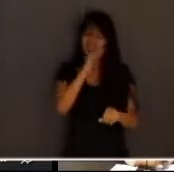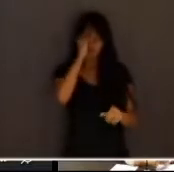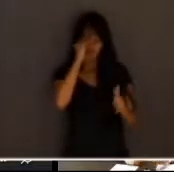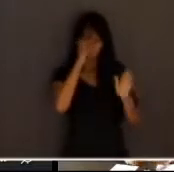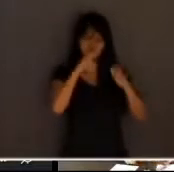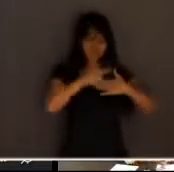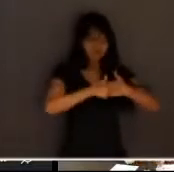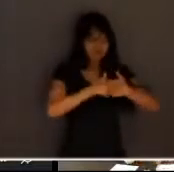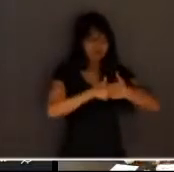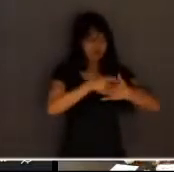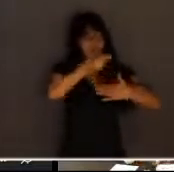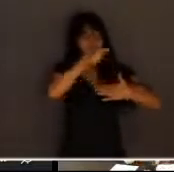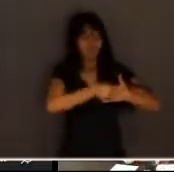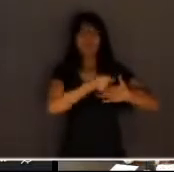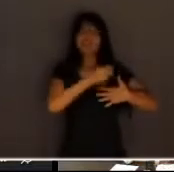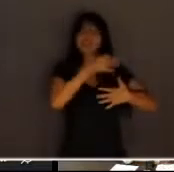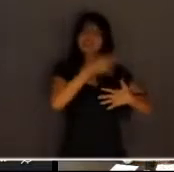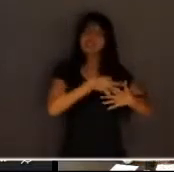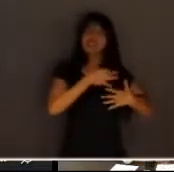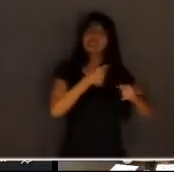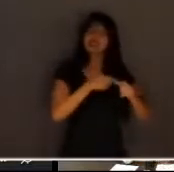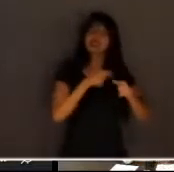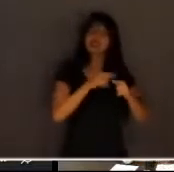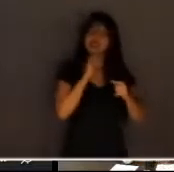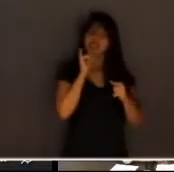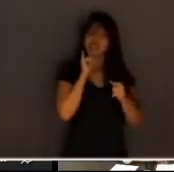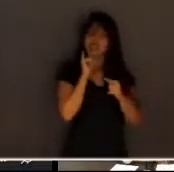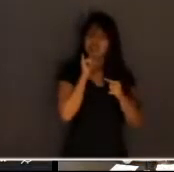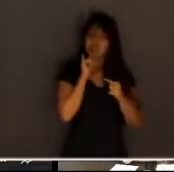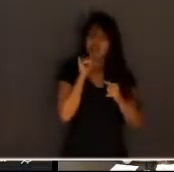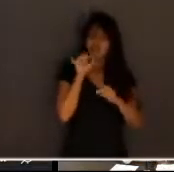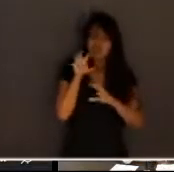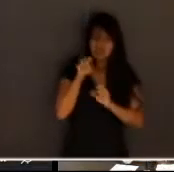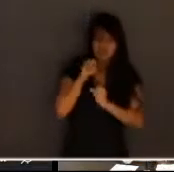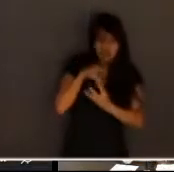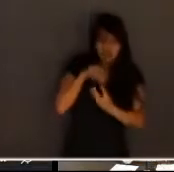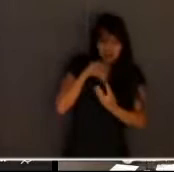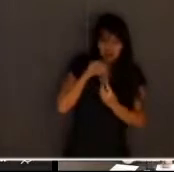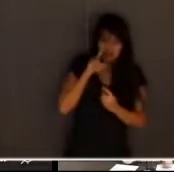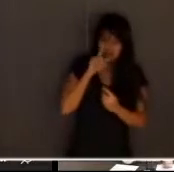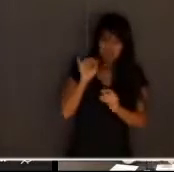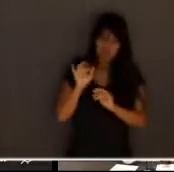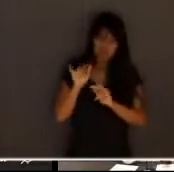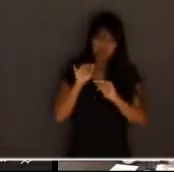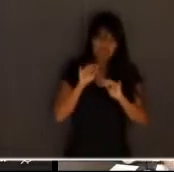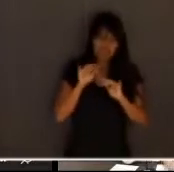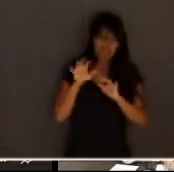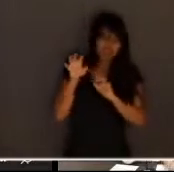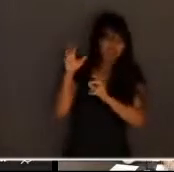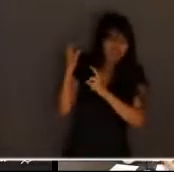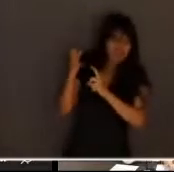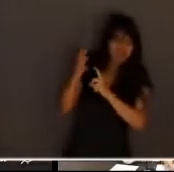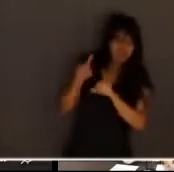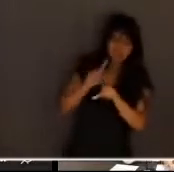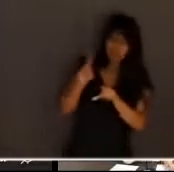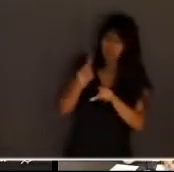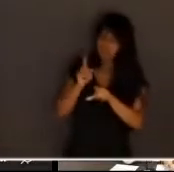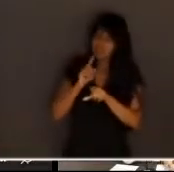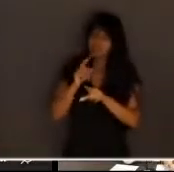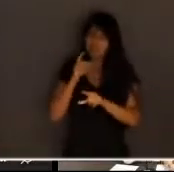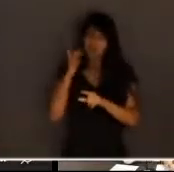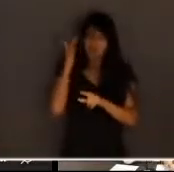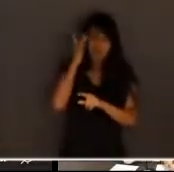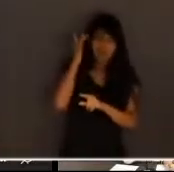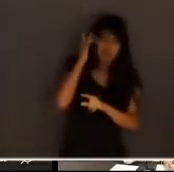sermos acometidos pelo espírito da escada que é lembrarmos do argumento perfeito da réplica perfeita